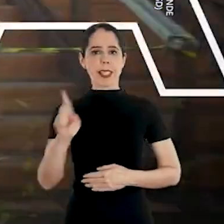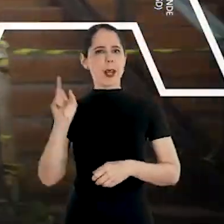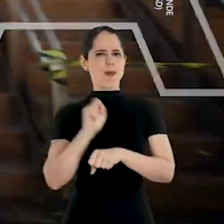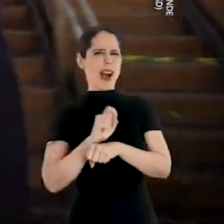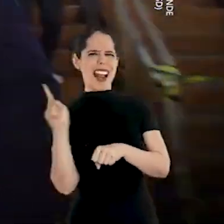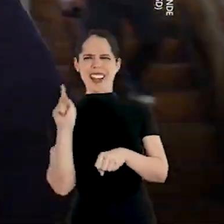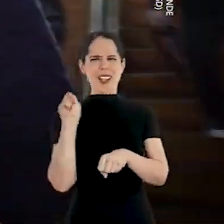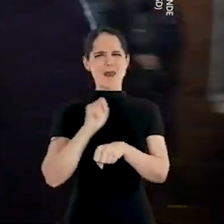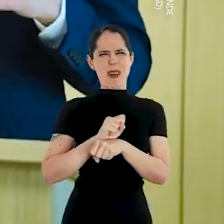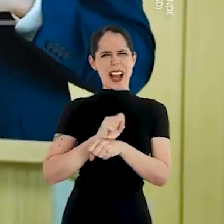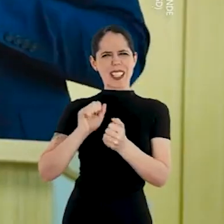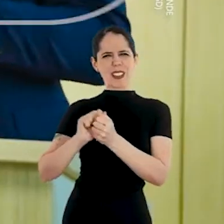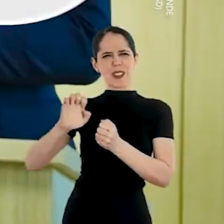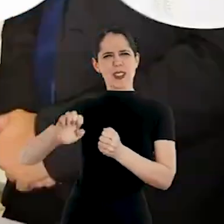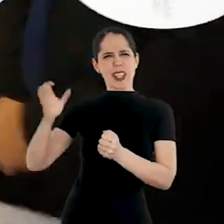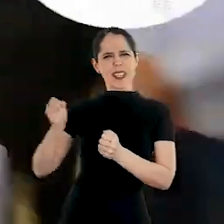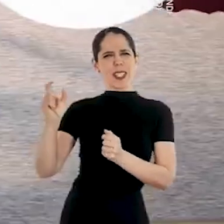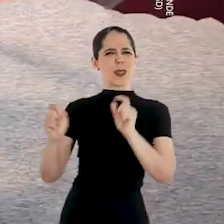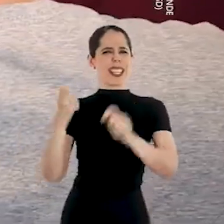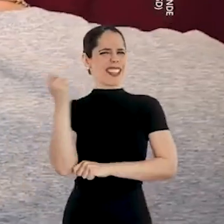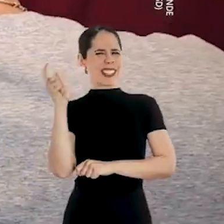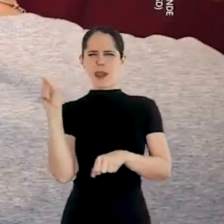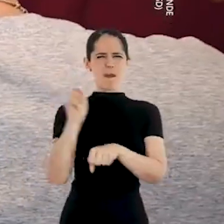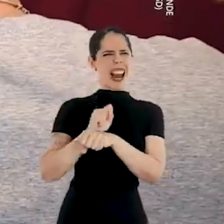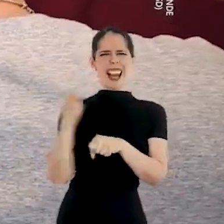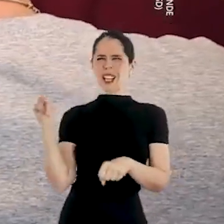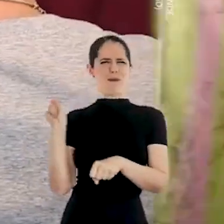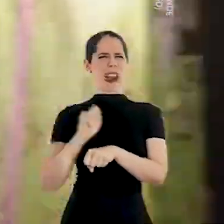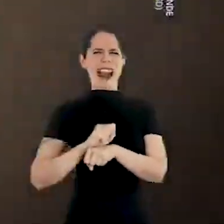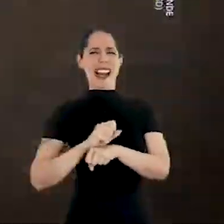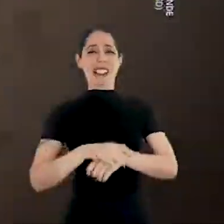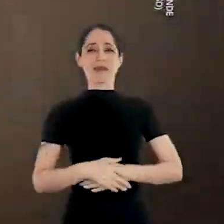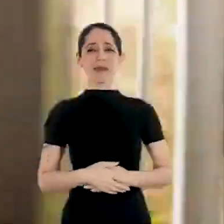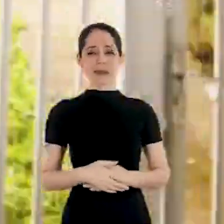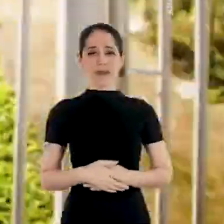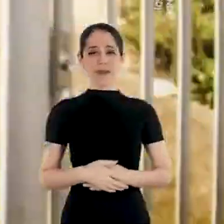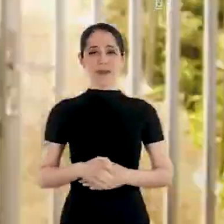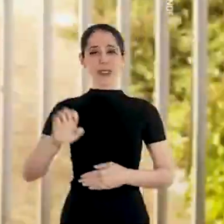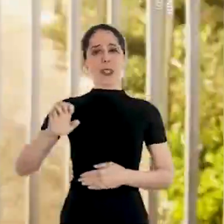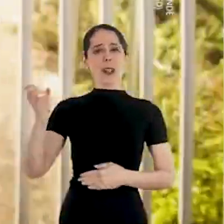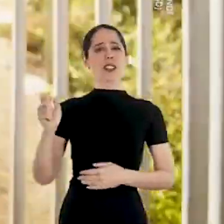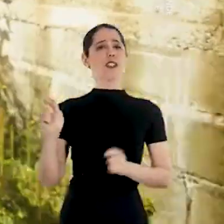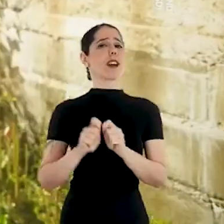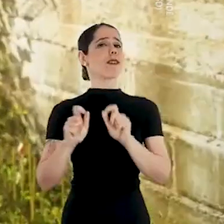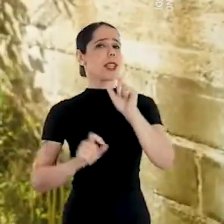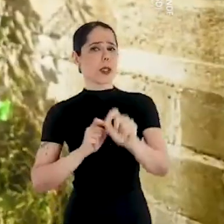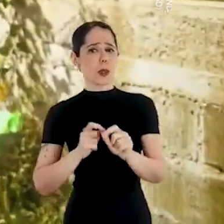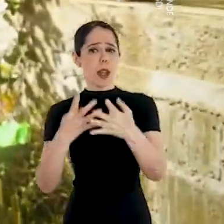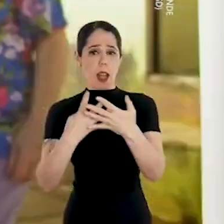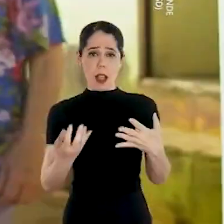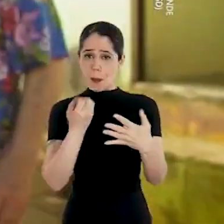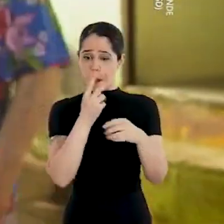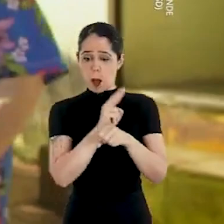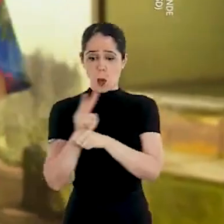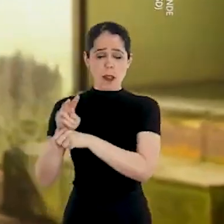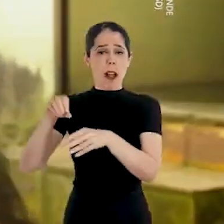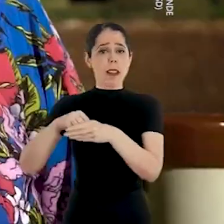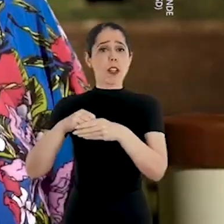para, não para com o Eduardo, o Rio Grande. Não para, não para. Eduardo já fez a Rede Bem Cuidar em